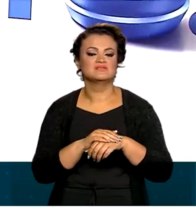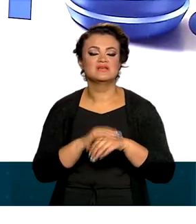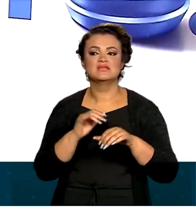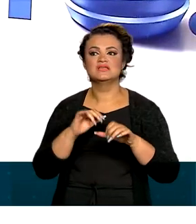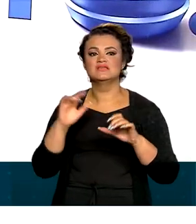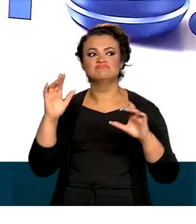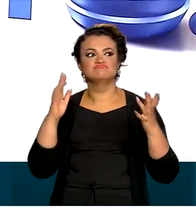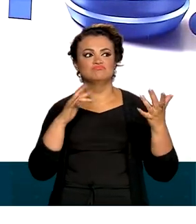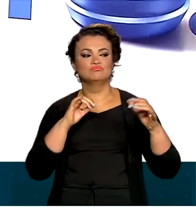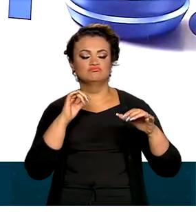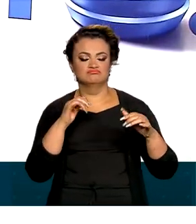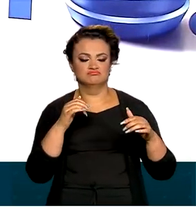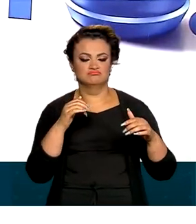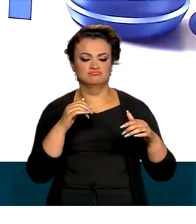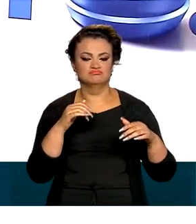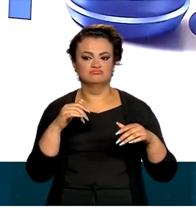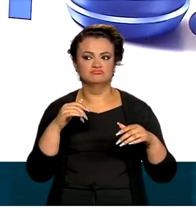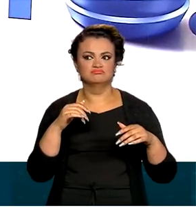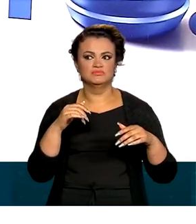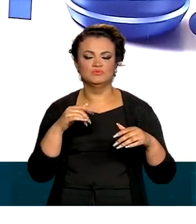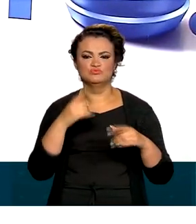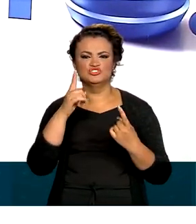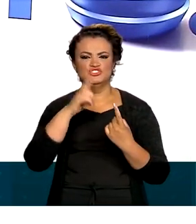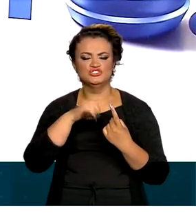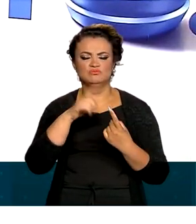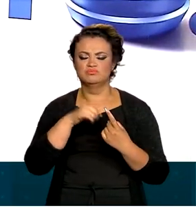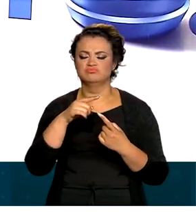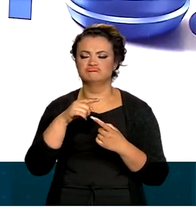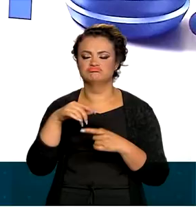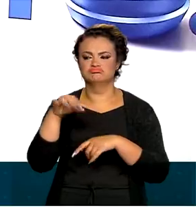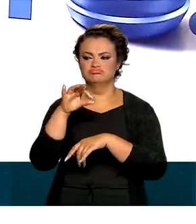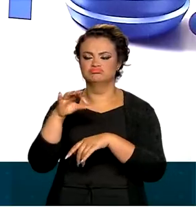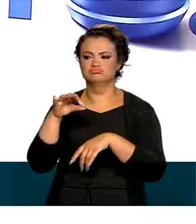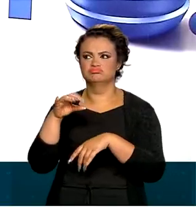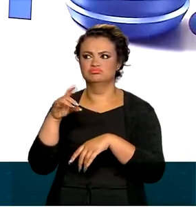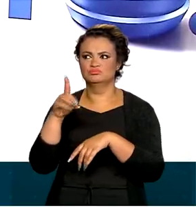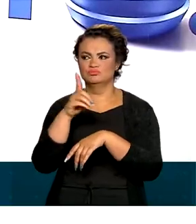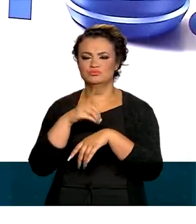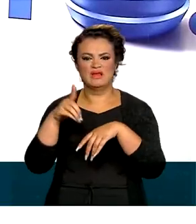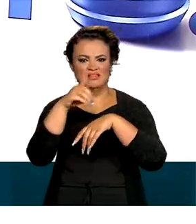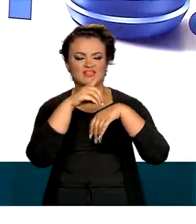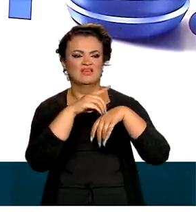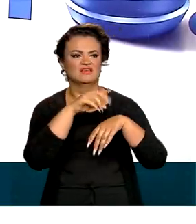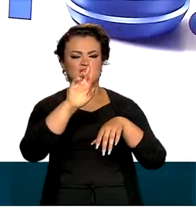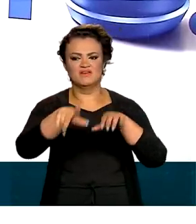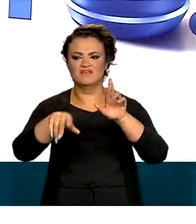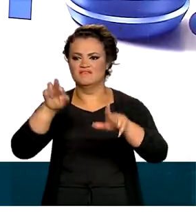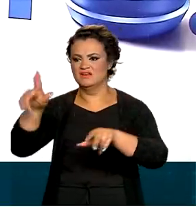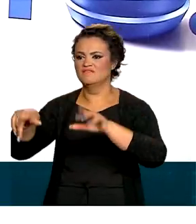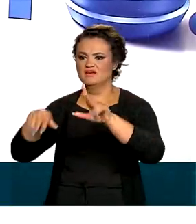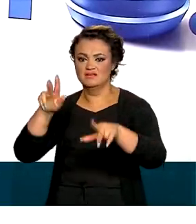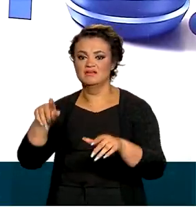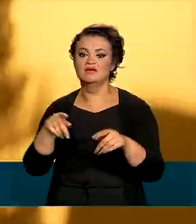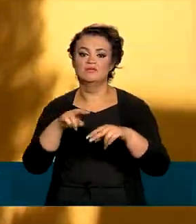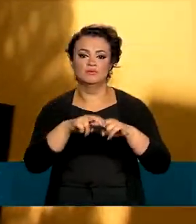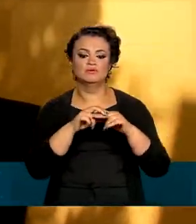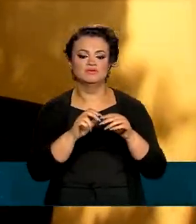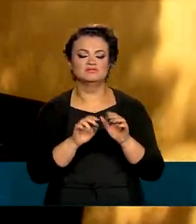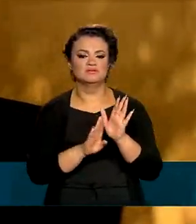mudança na circulação de sorotipo do vírus da dengue podem ter contribuído para esse aumento.